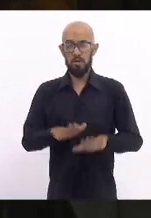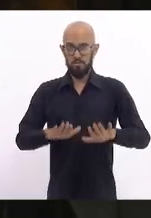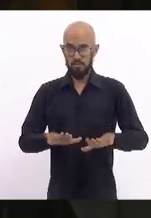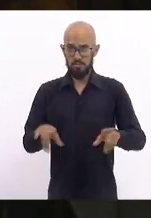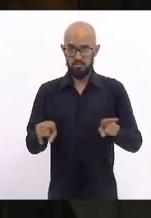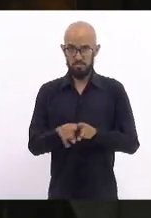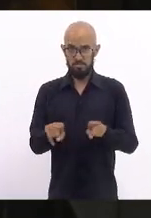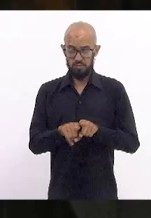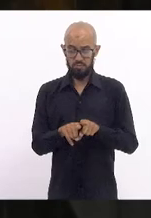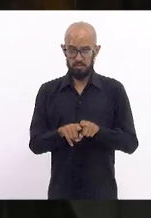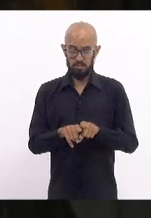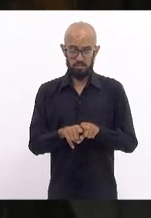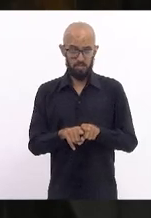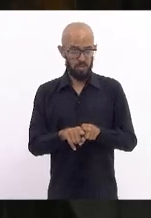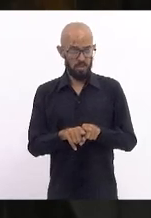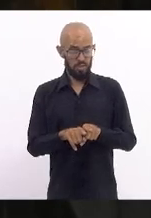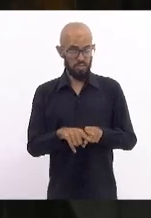presidente,